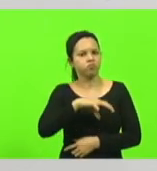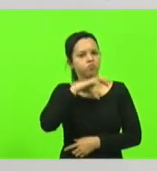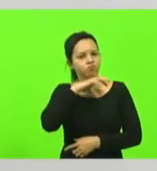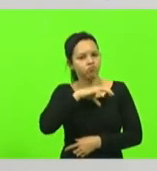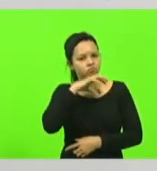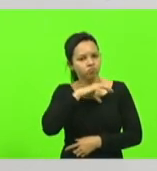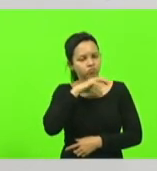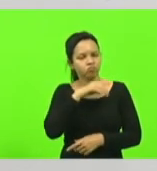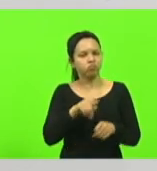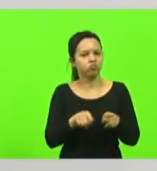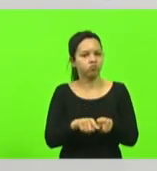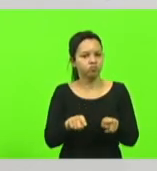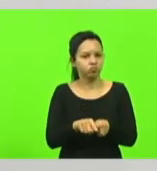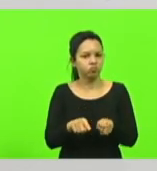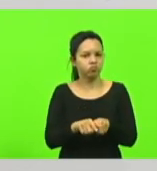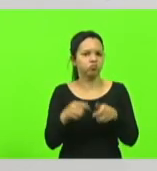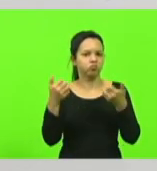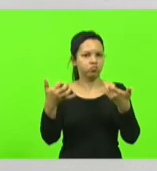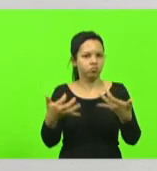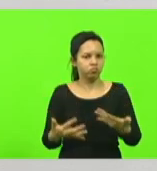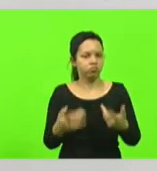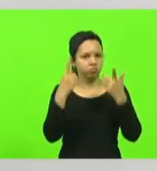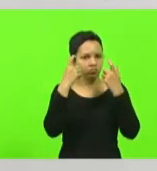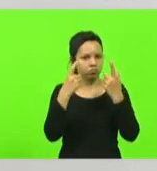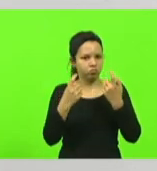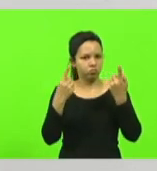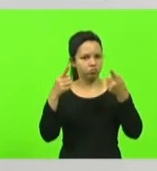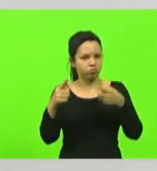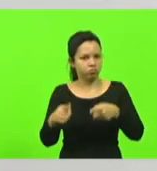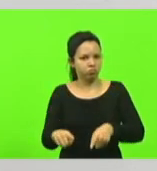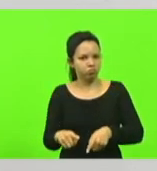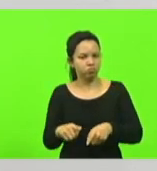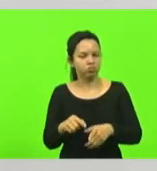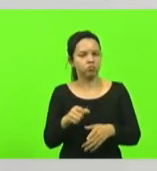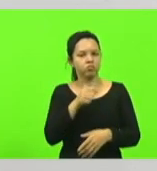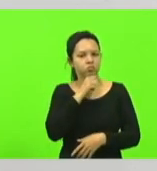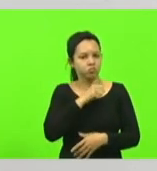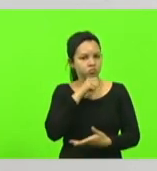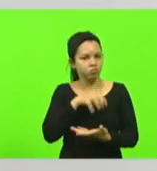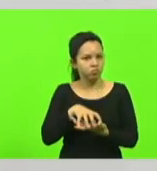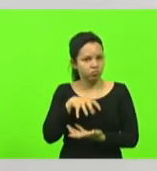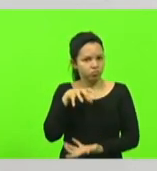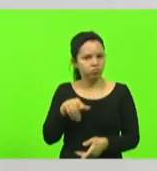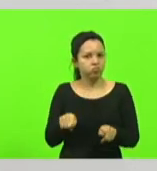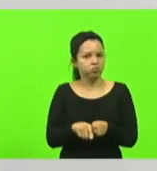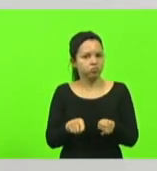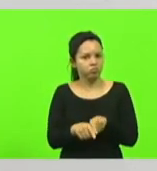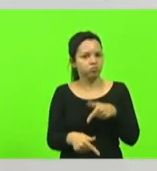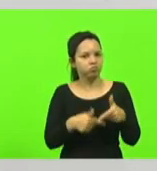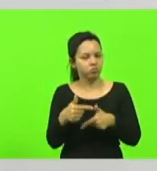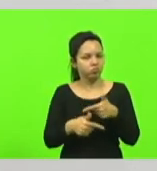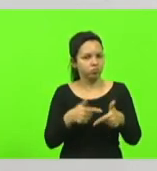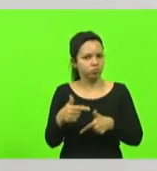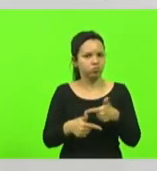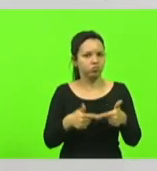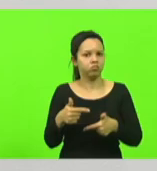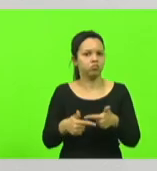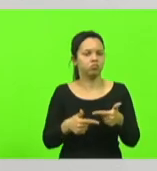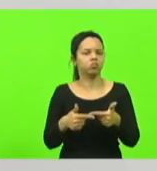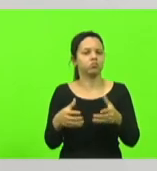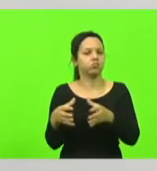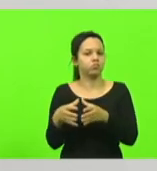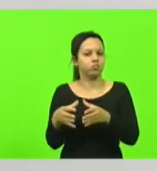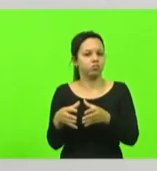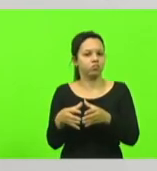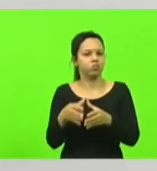sobre a violência contra os idosos o trabalho que a frente parlamentar feminina aqui da casa trabalha com tanto